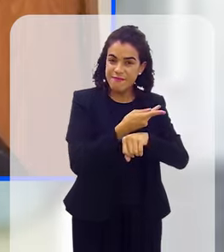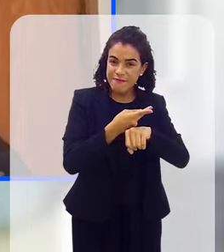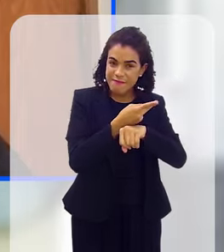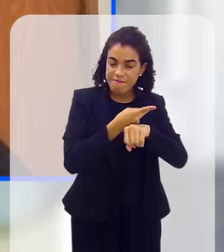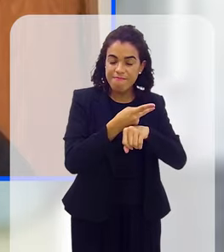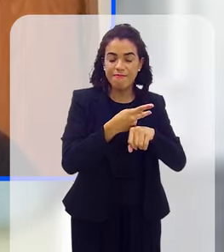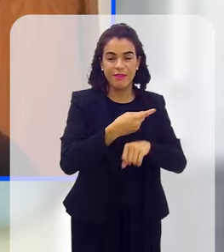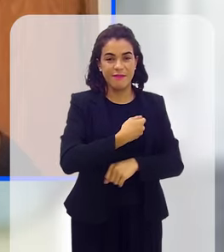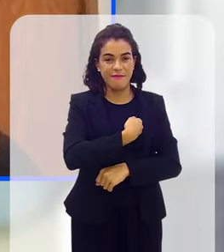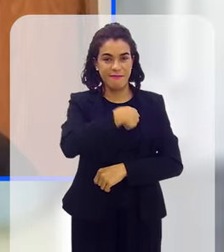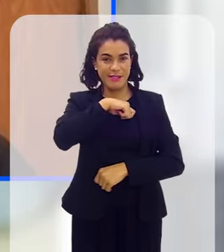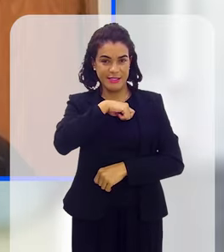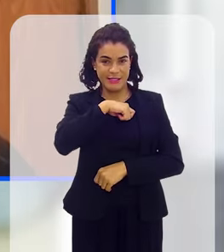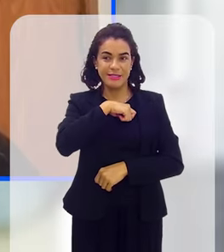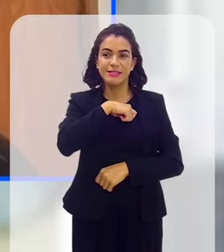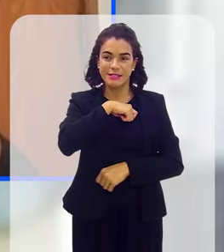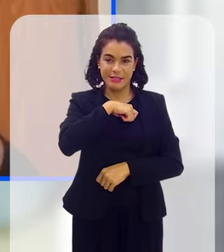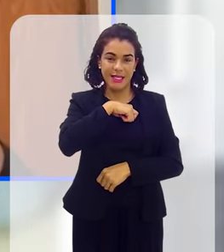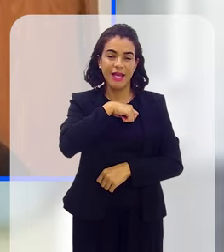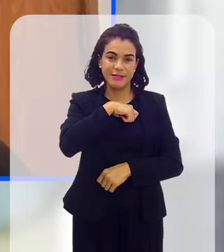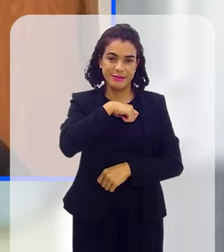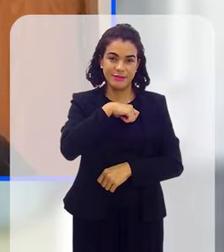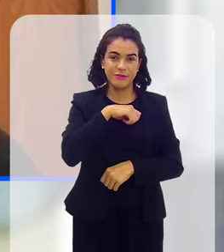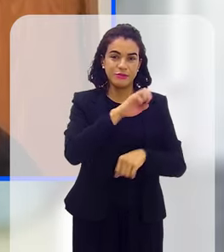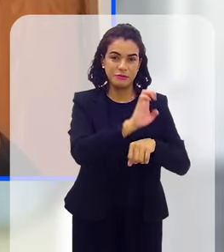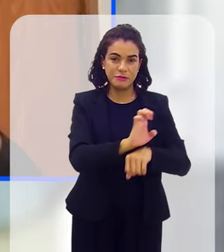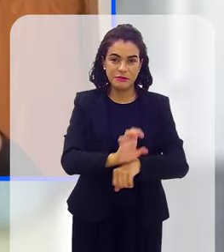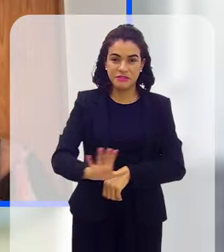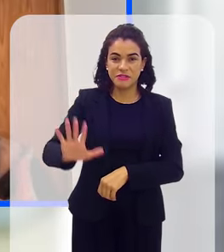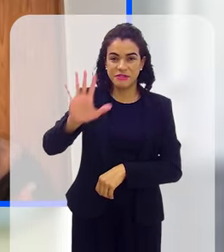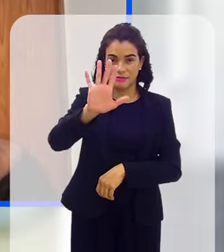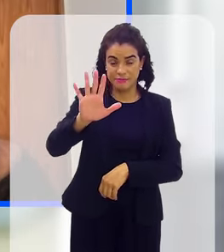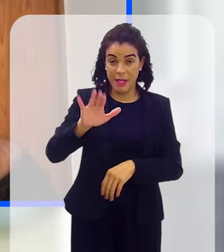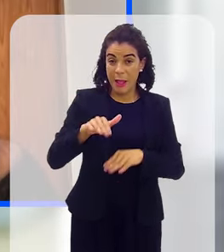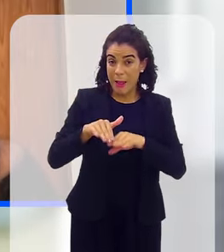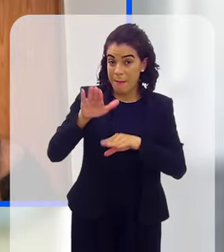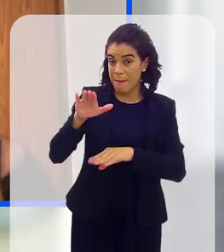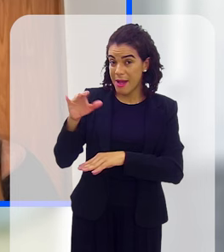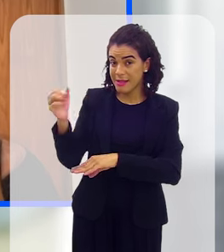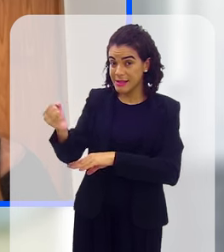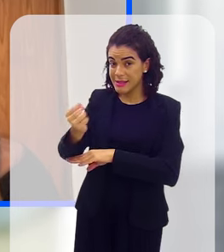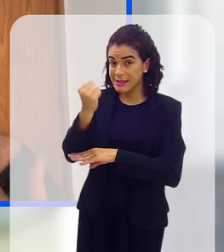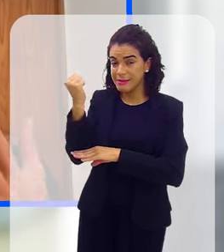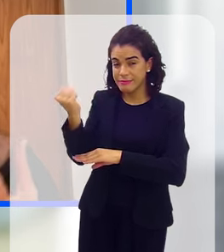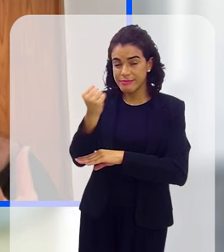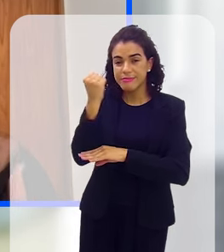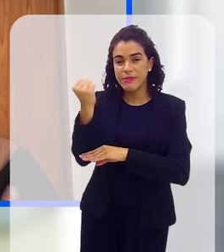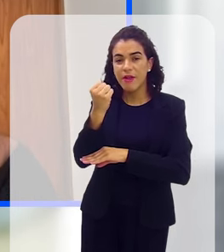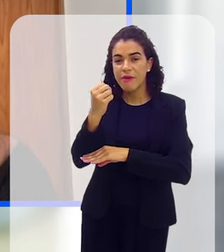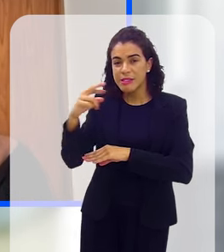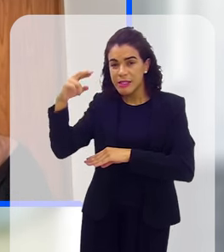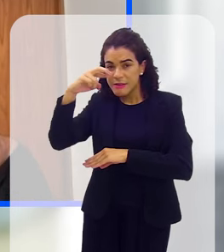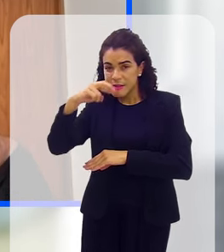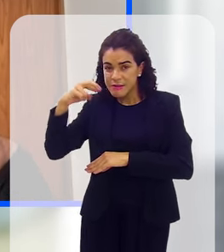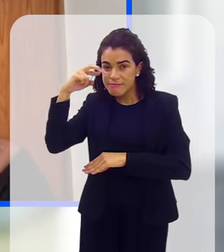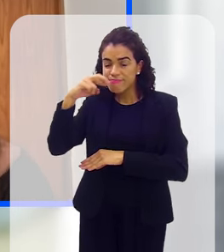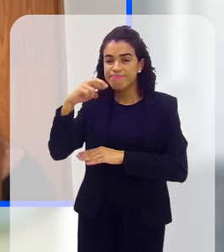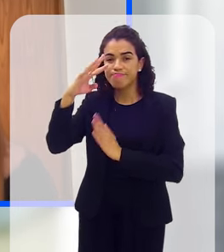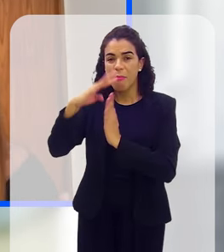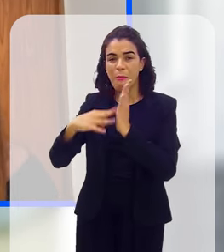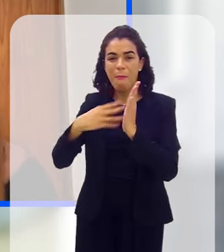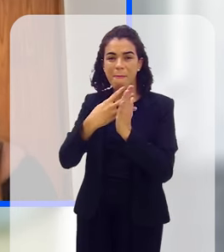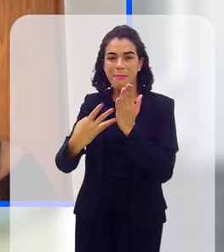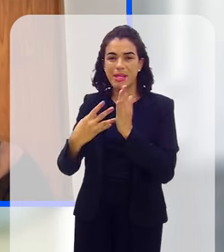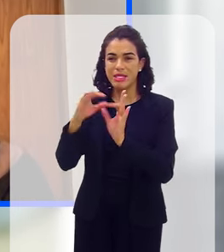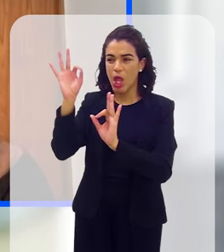no âmbito das superintendências dos Estados. aquelas mais graves vão ensejar um planejamento por